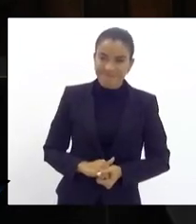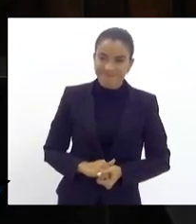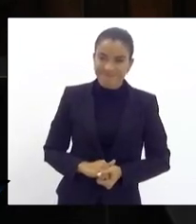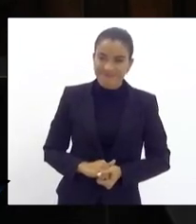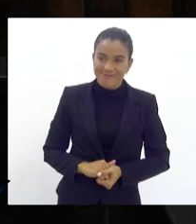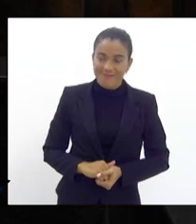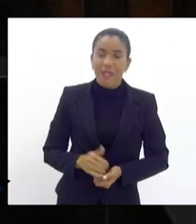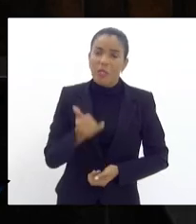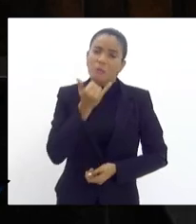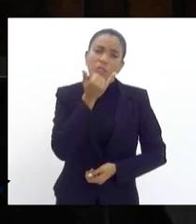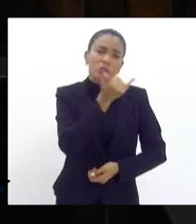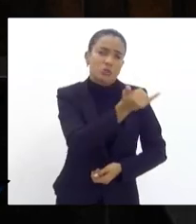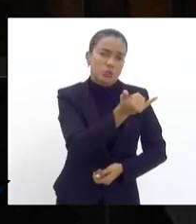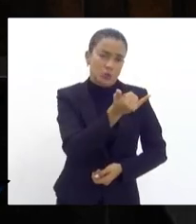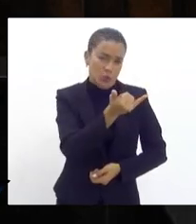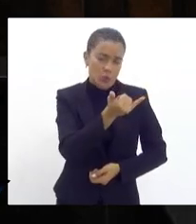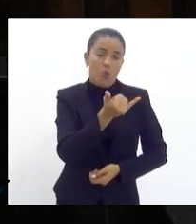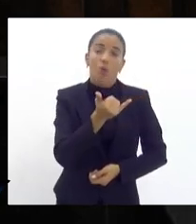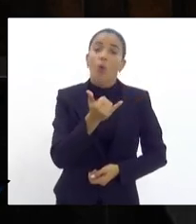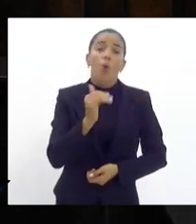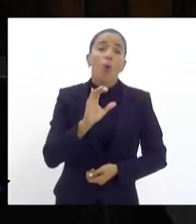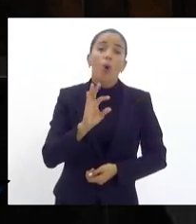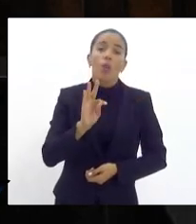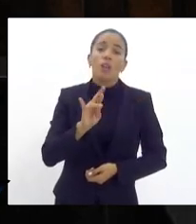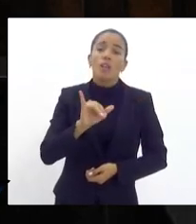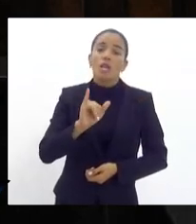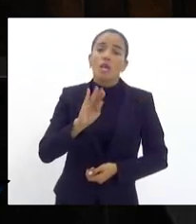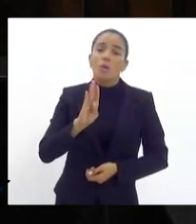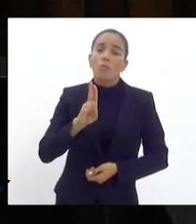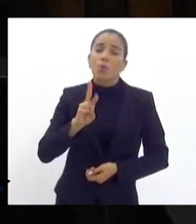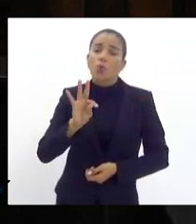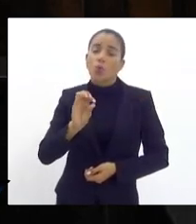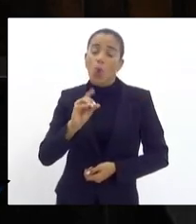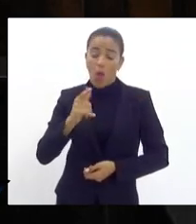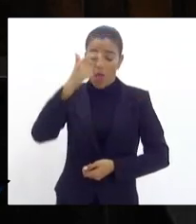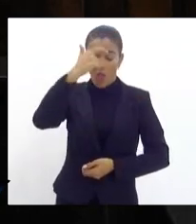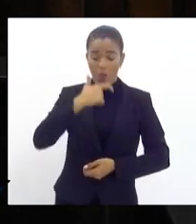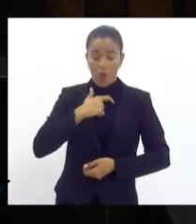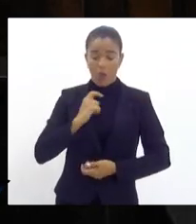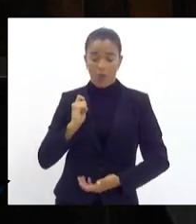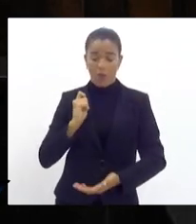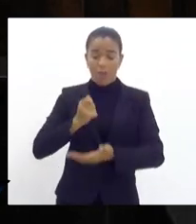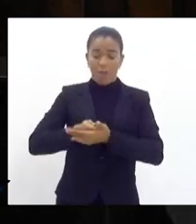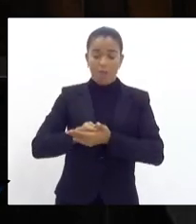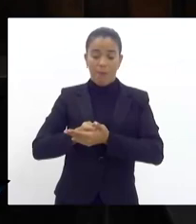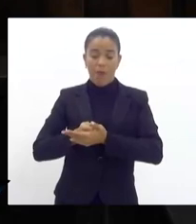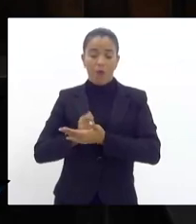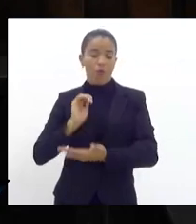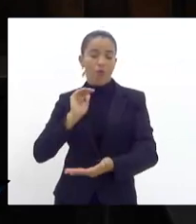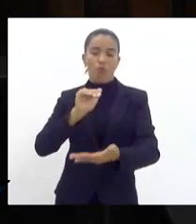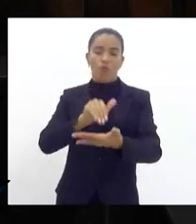desculpe, senhor presidente. Tributo é na origem. Na origem.